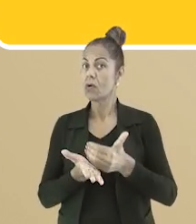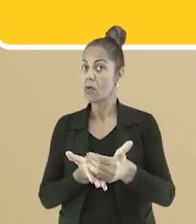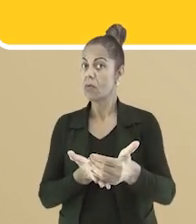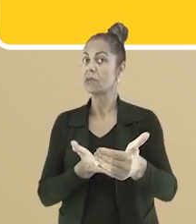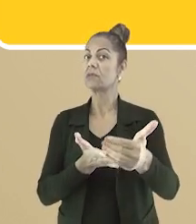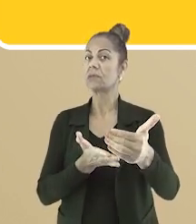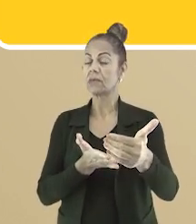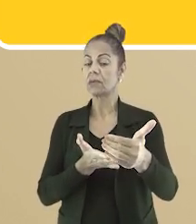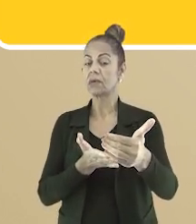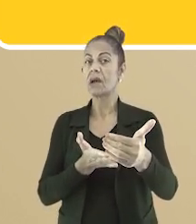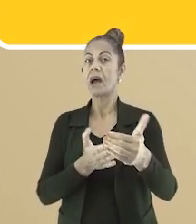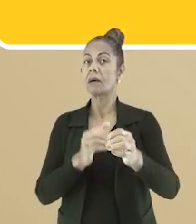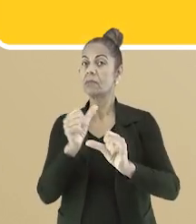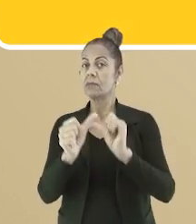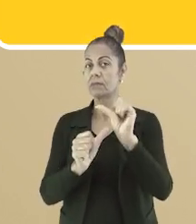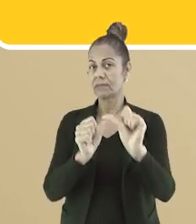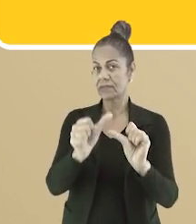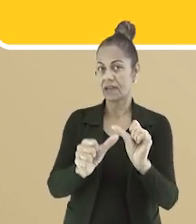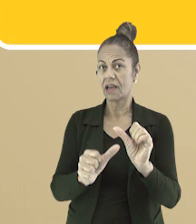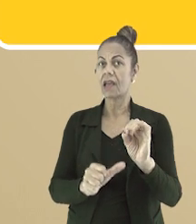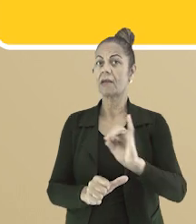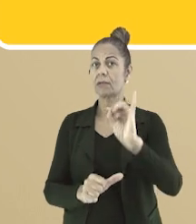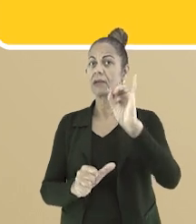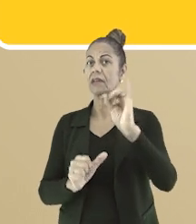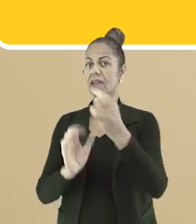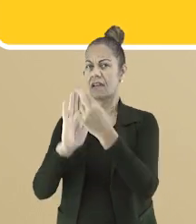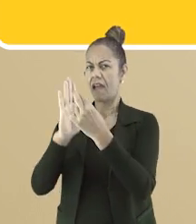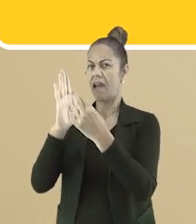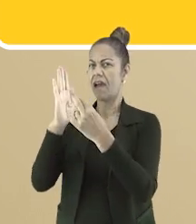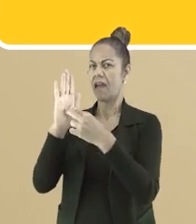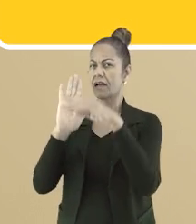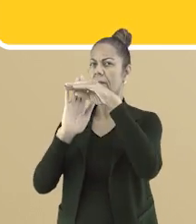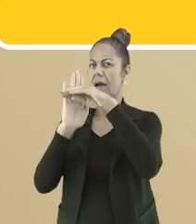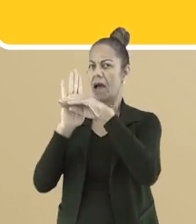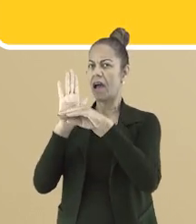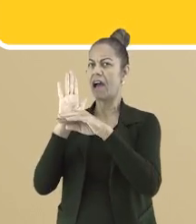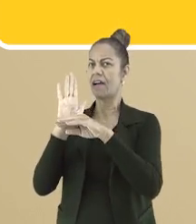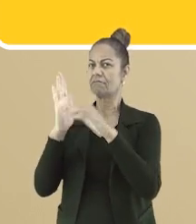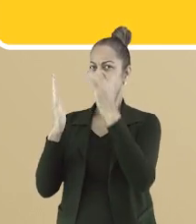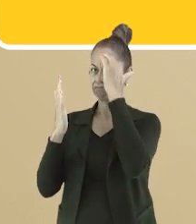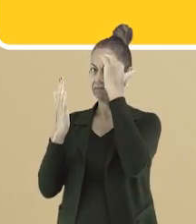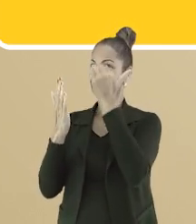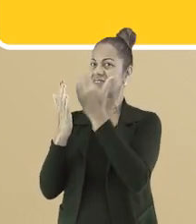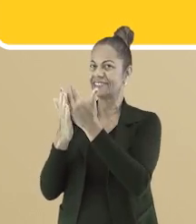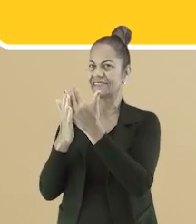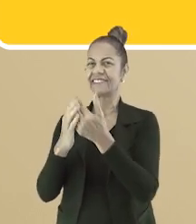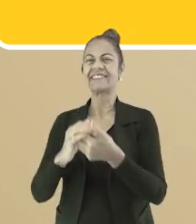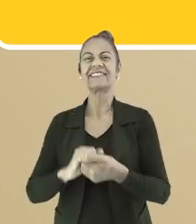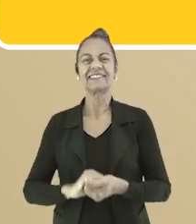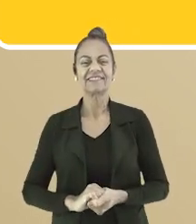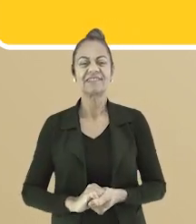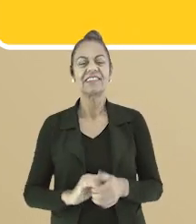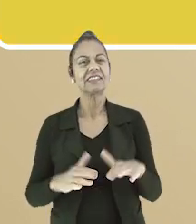novas regras, não é mesmo? Então, vamos relembrar e aprender um pouco sobre isso hoje?